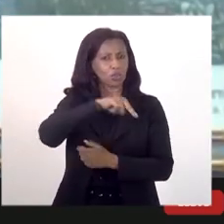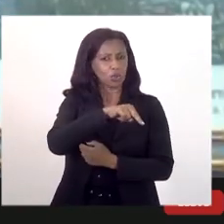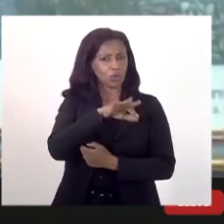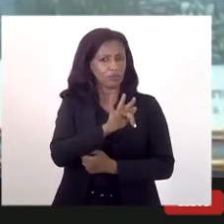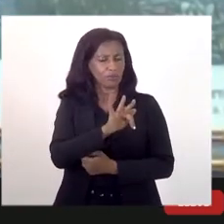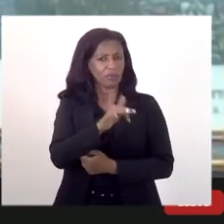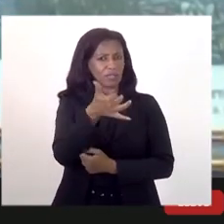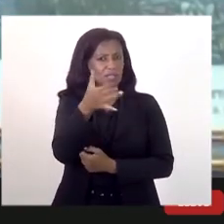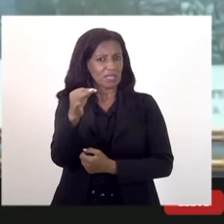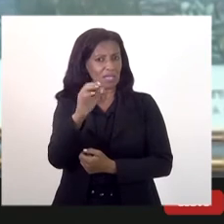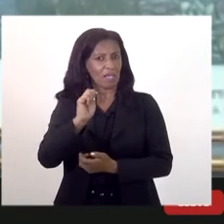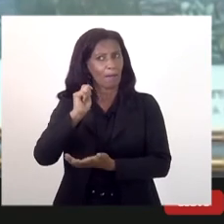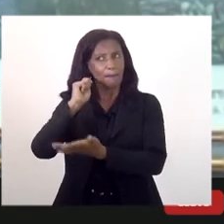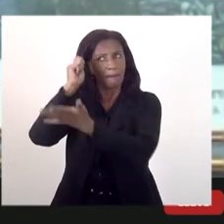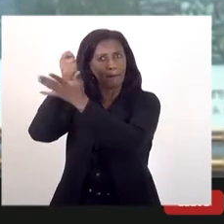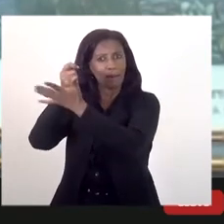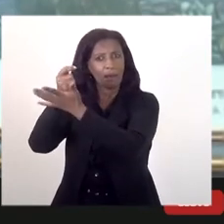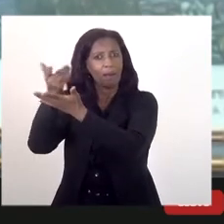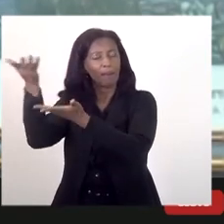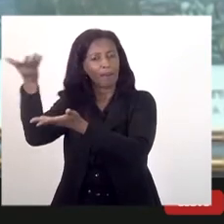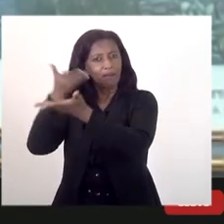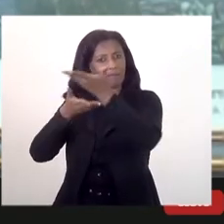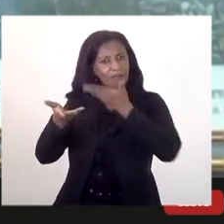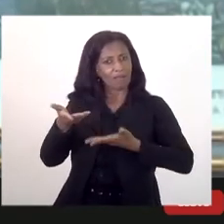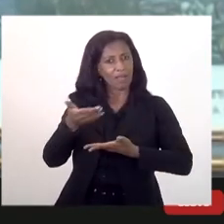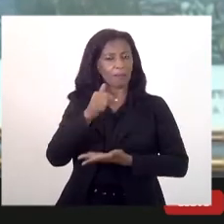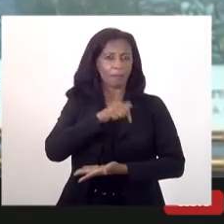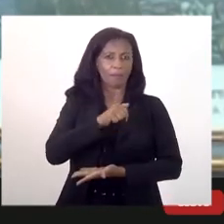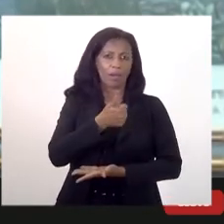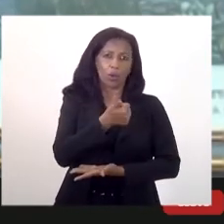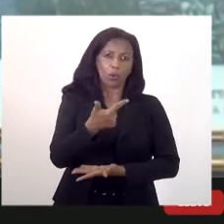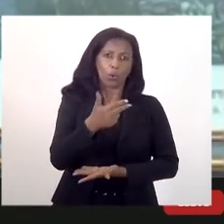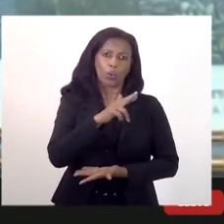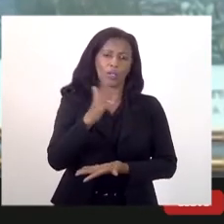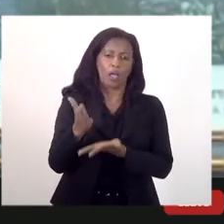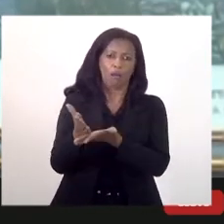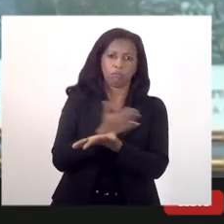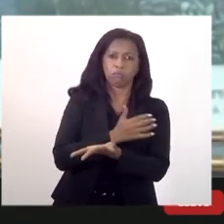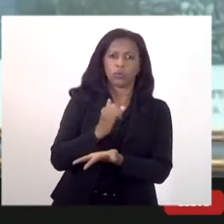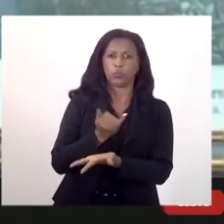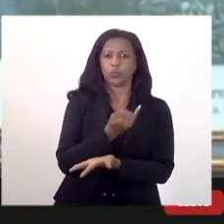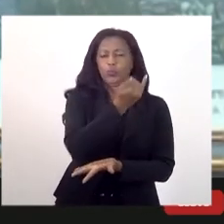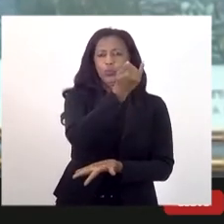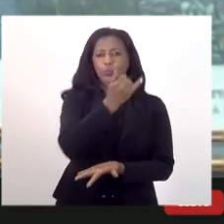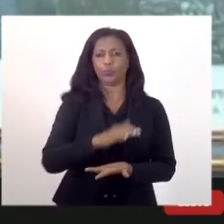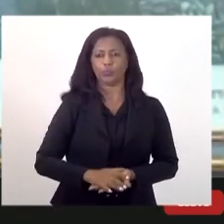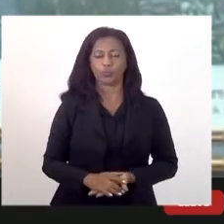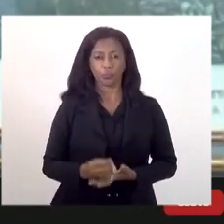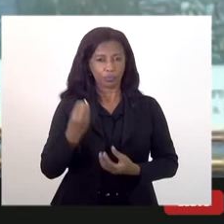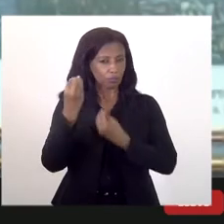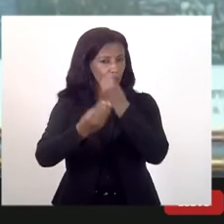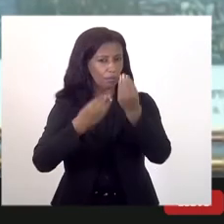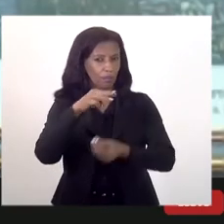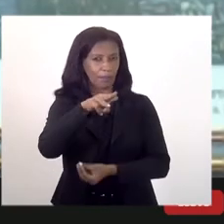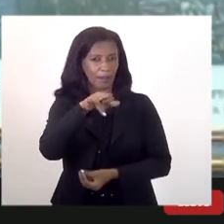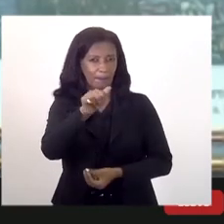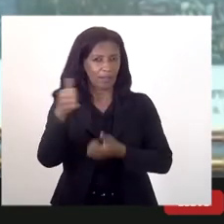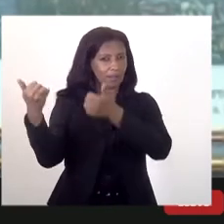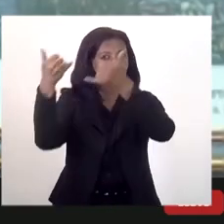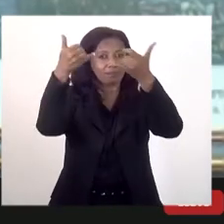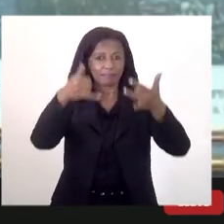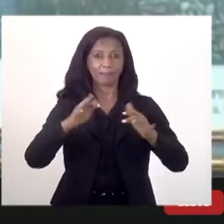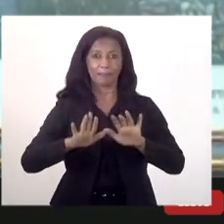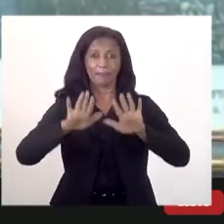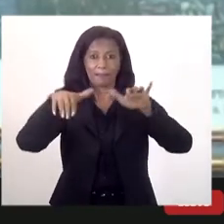venham esses R$ de ICM dentro da nota fiscal para nós. Como a Maria falou, apresentou muito bem,